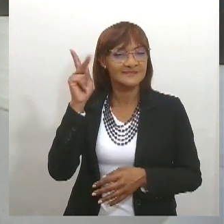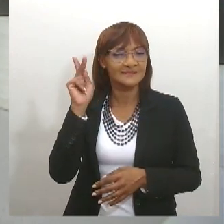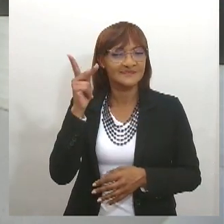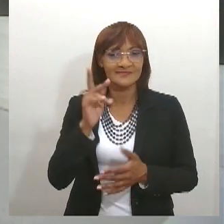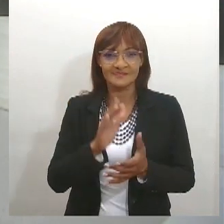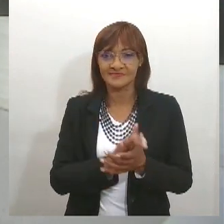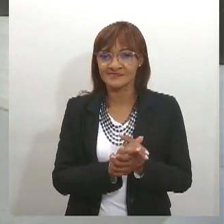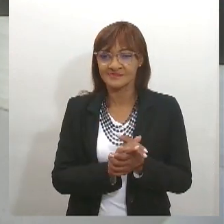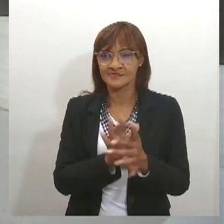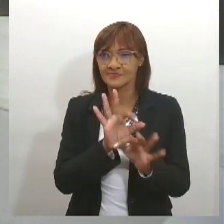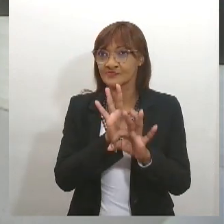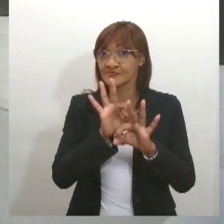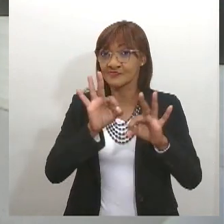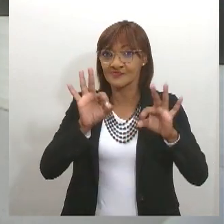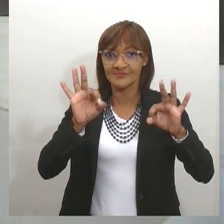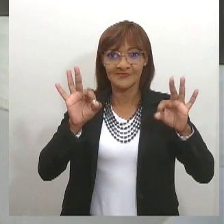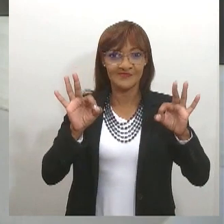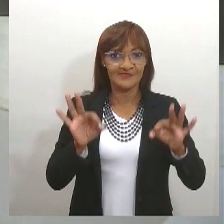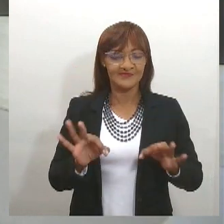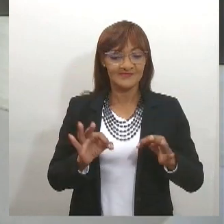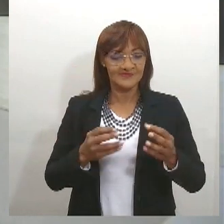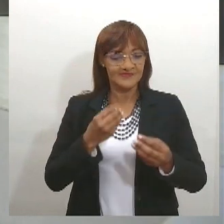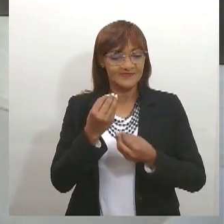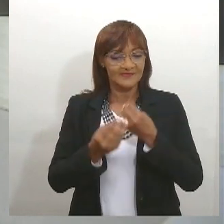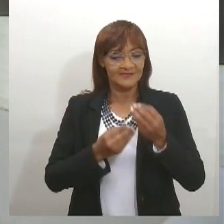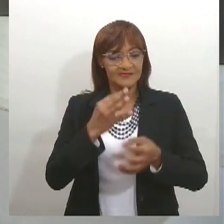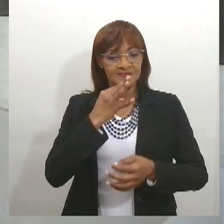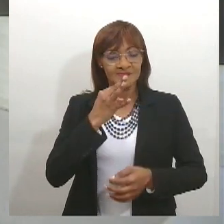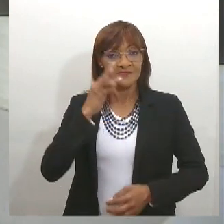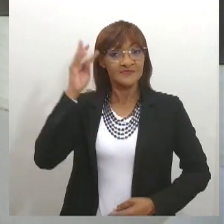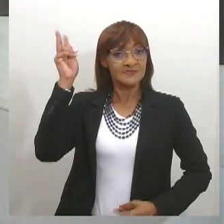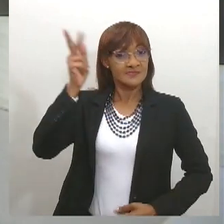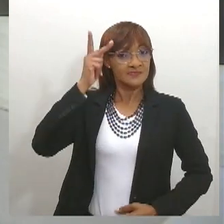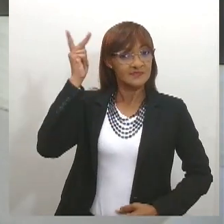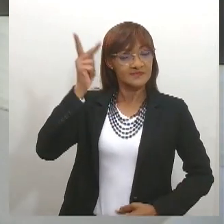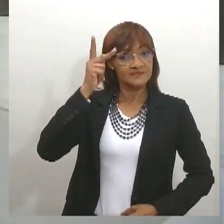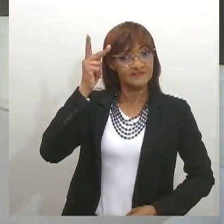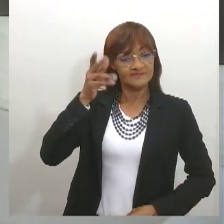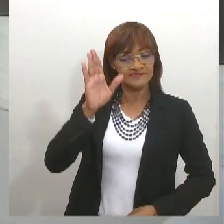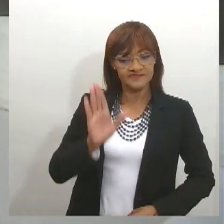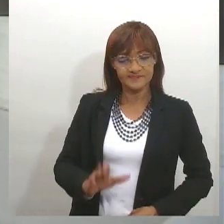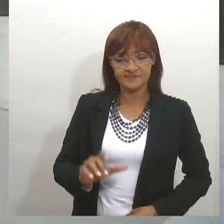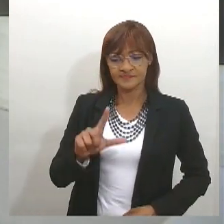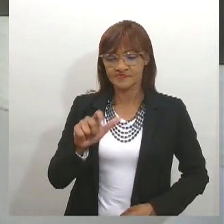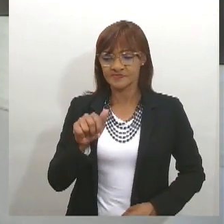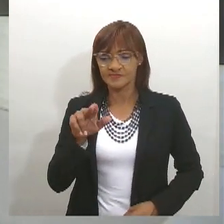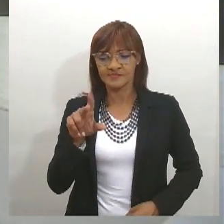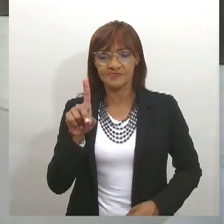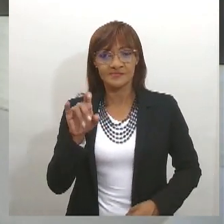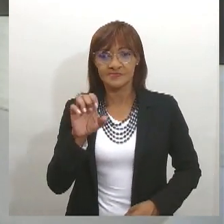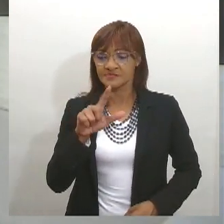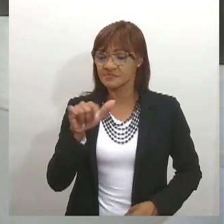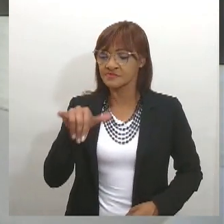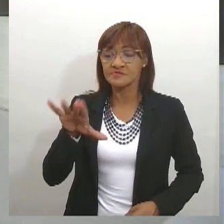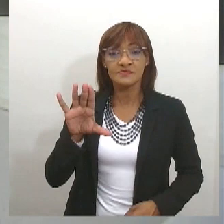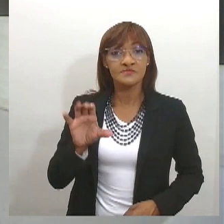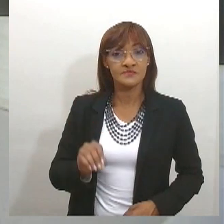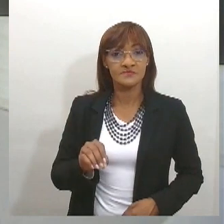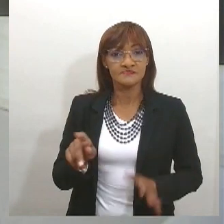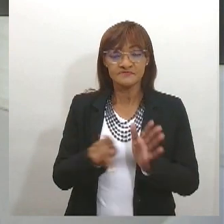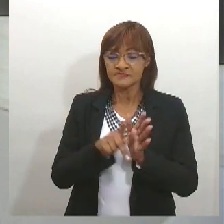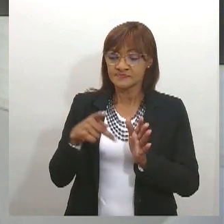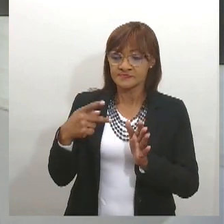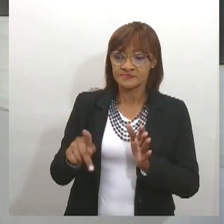pouco da história e da participação do Laudemirio Freire para o próprio desenvolvimento do país, muita gente não sabe,